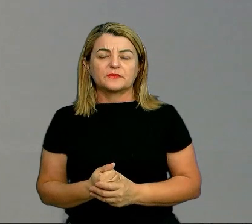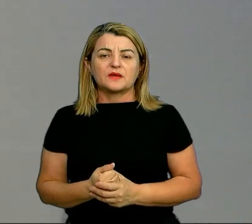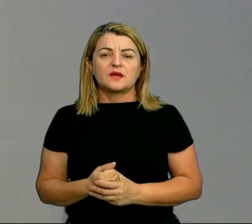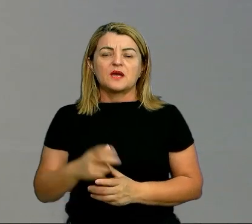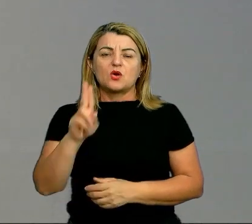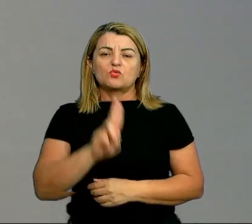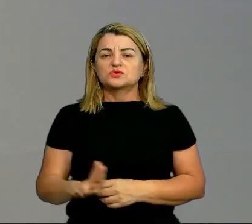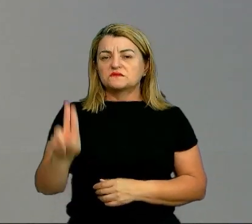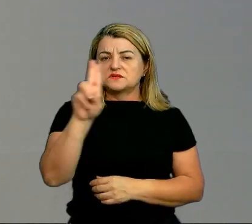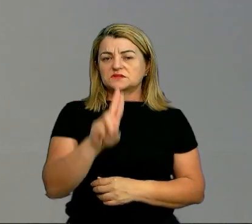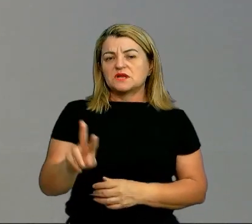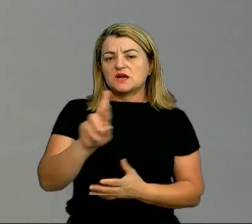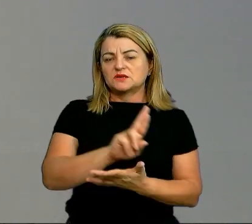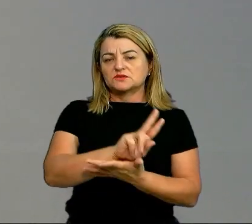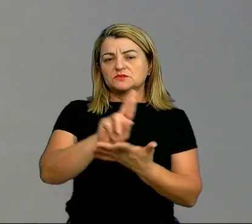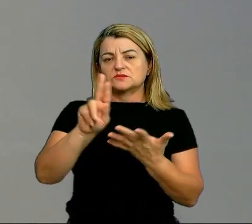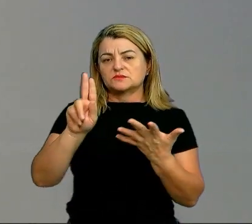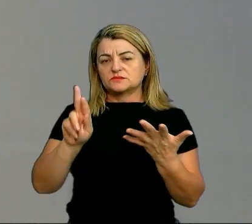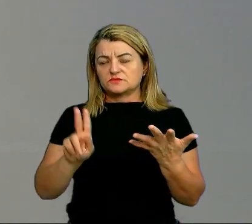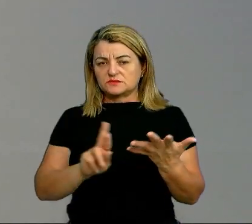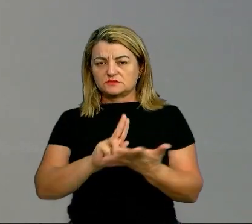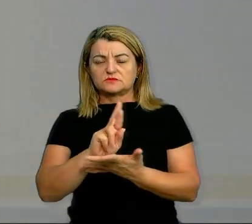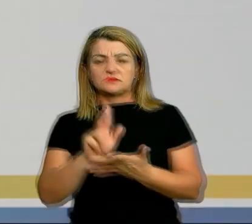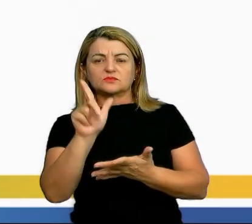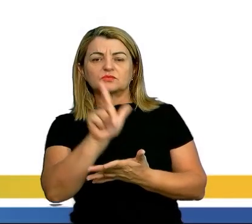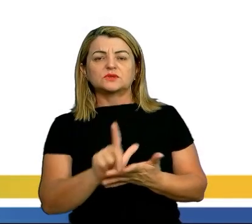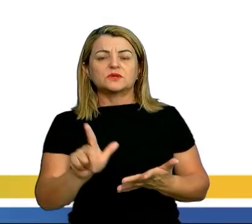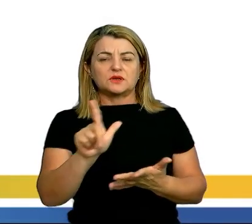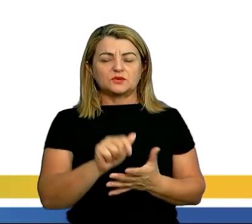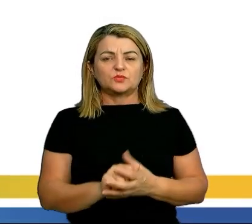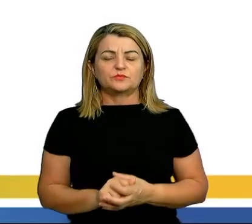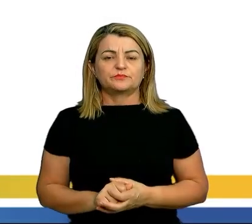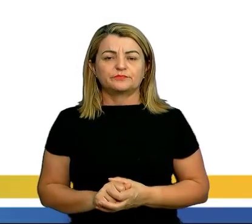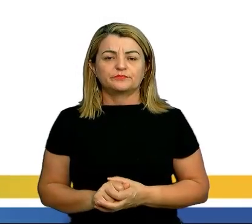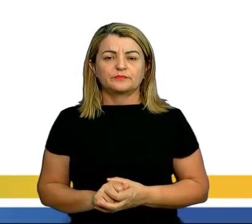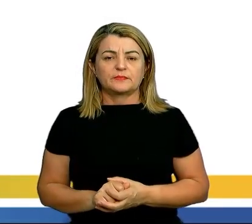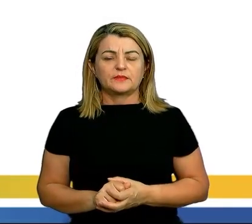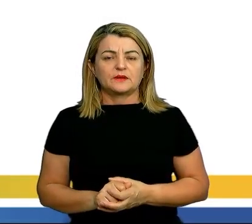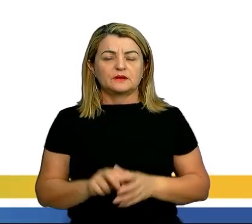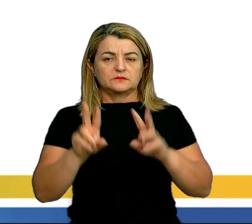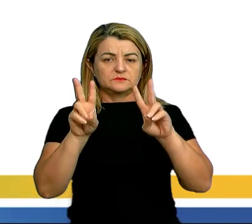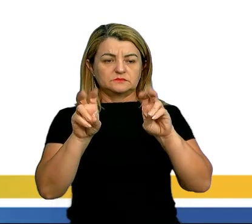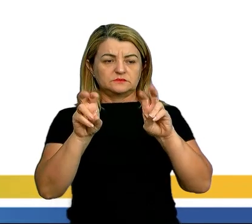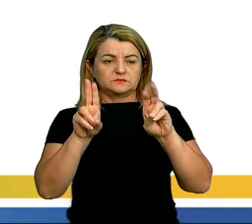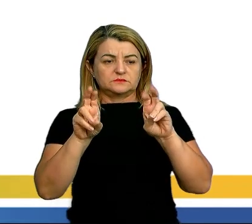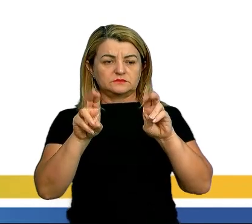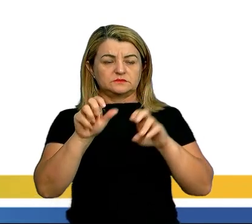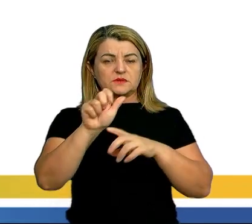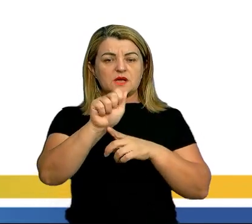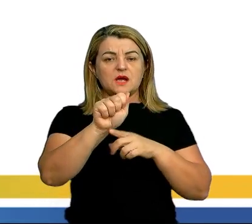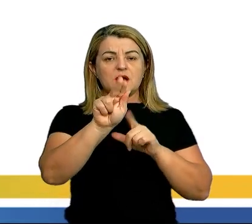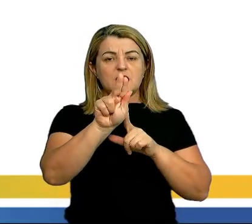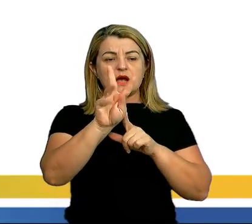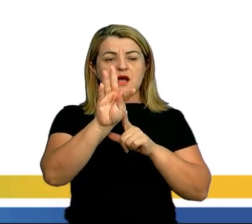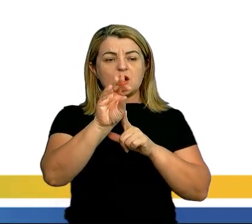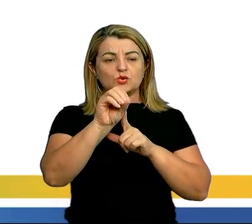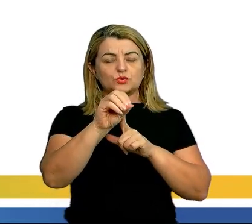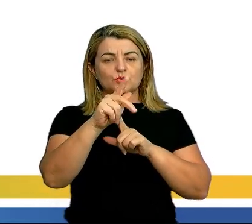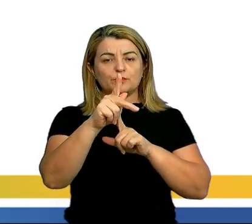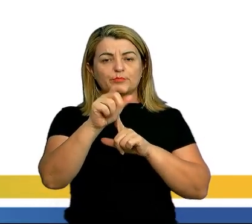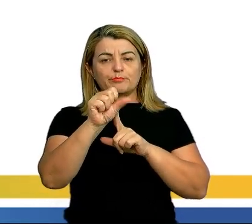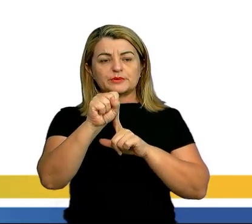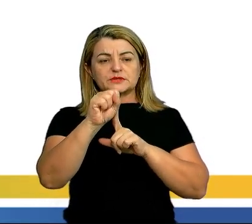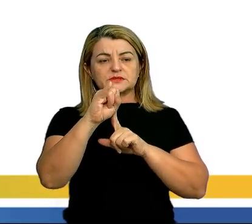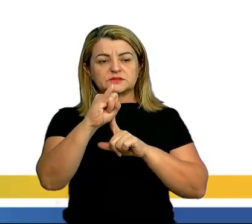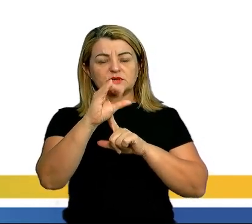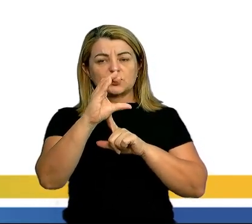universidades, enfim, nessa parte do cânone literário, tá? É intitulado Autopsicografia. A gente vai fazer